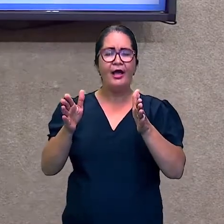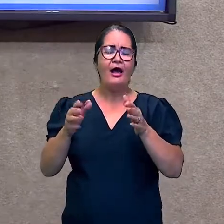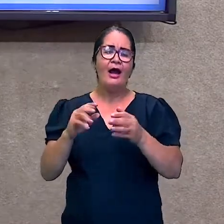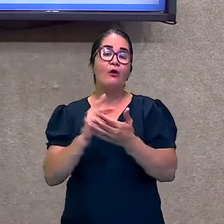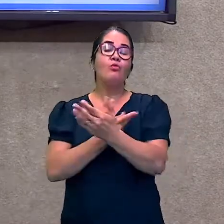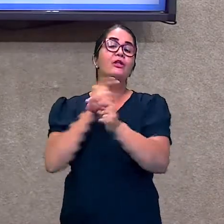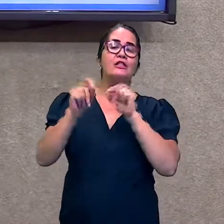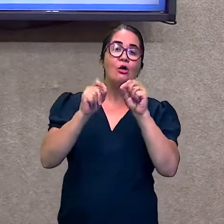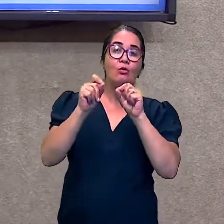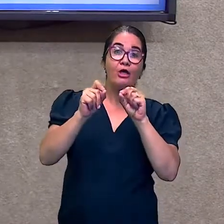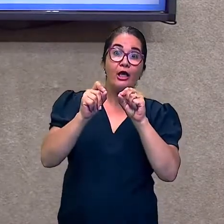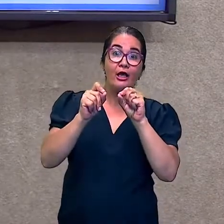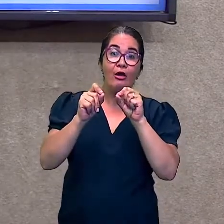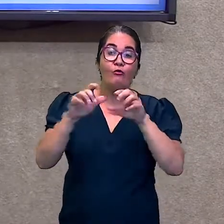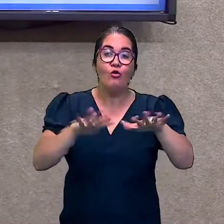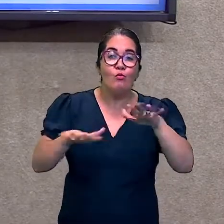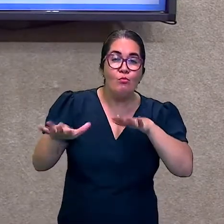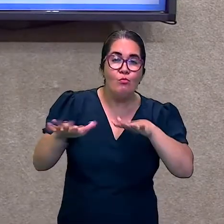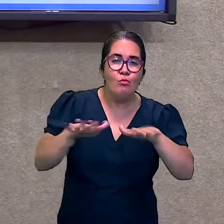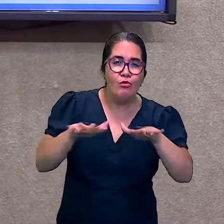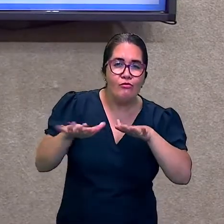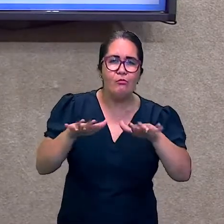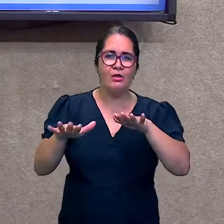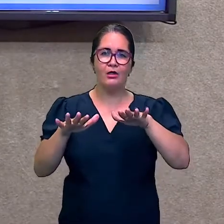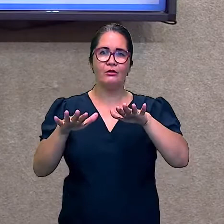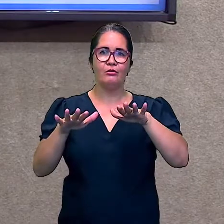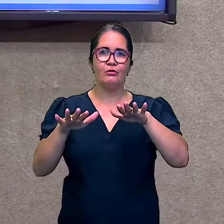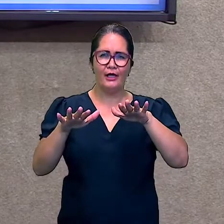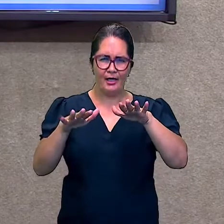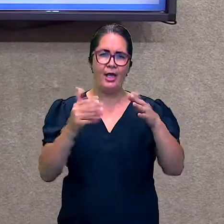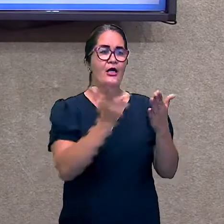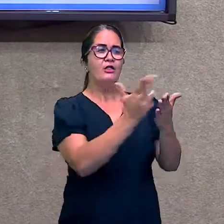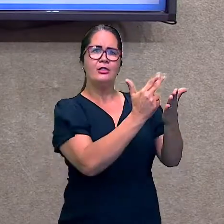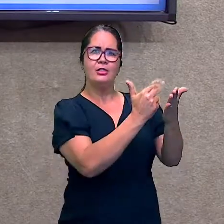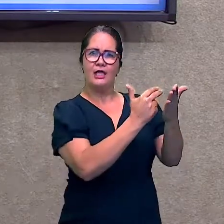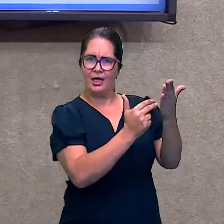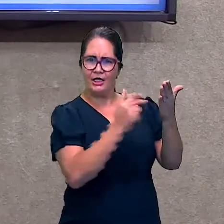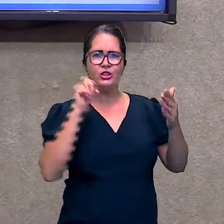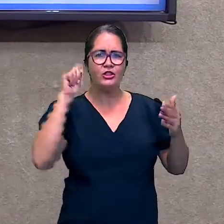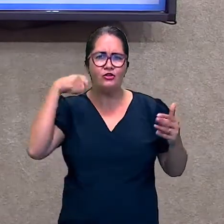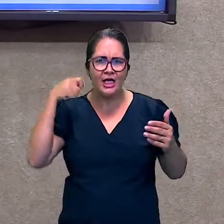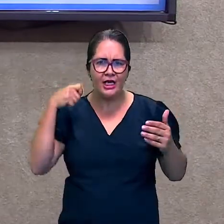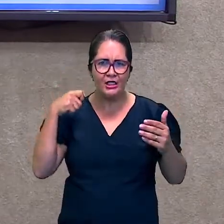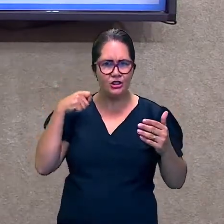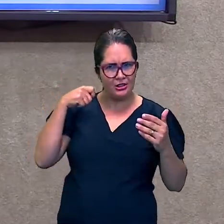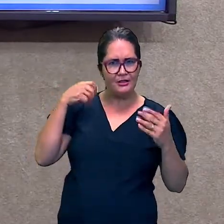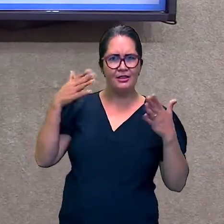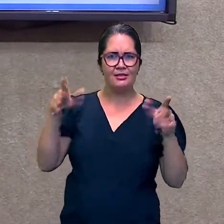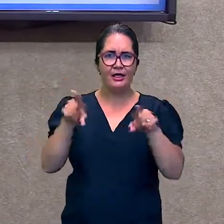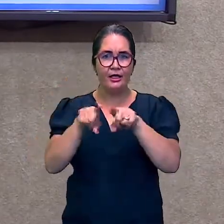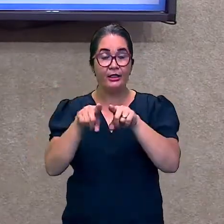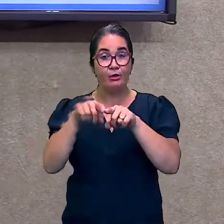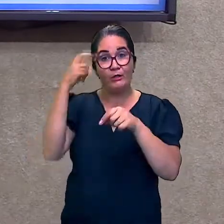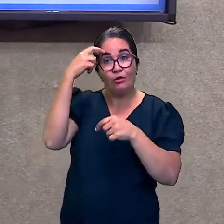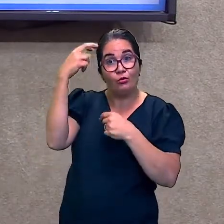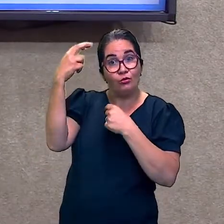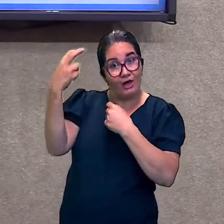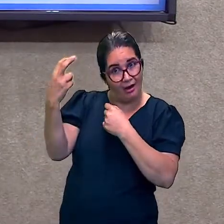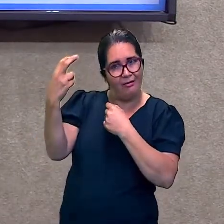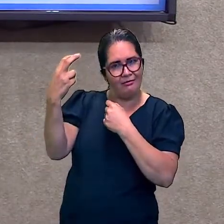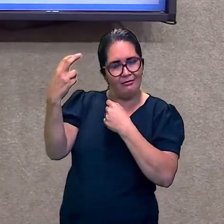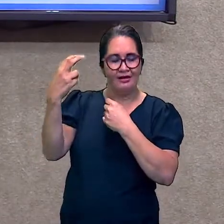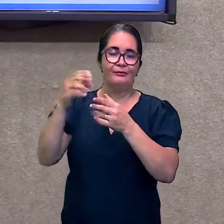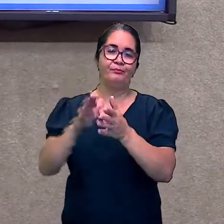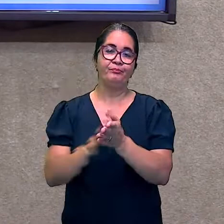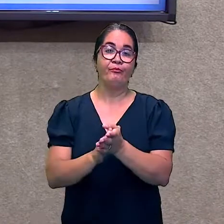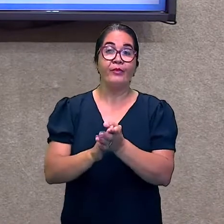artística, cultural e científica. que se deflagrou na passagem da Idade Média para a Moderna,